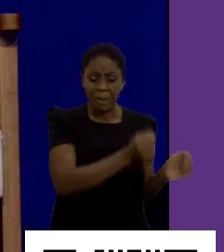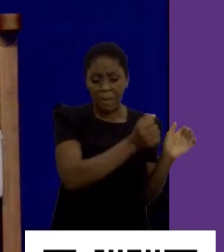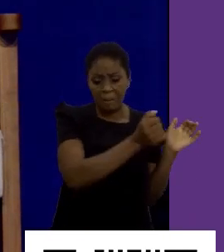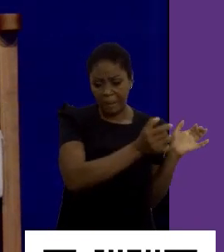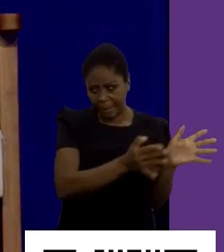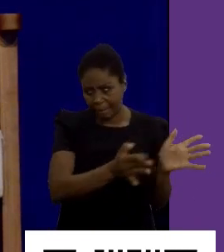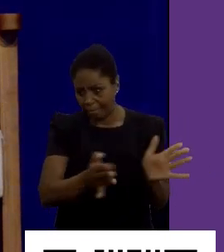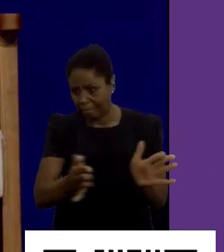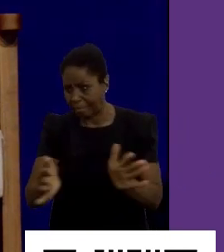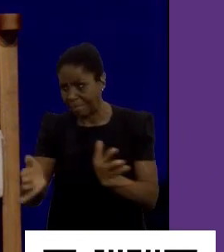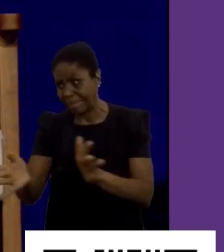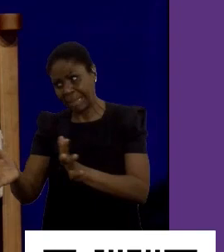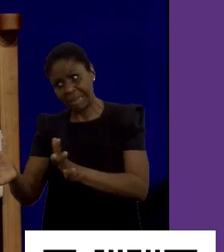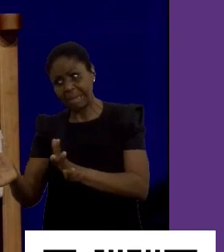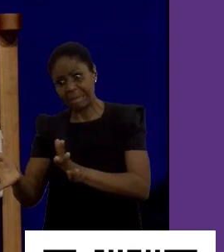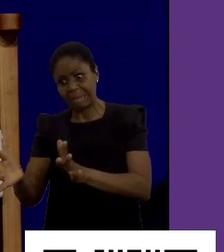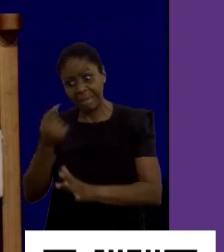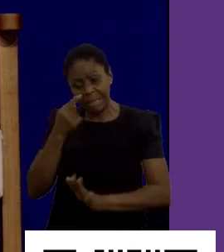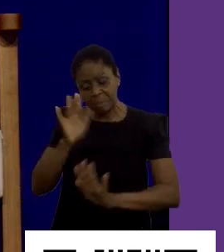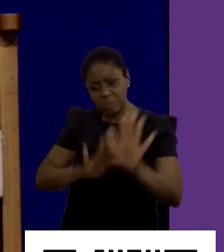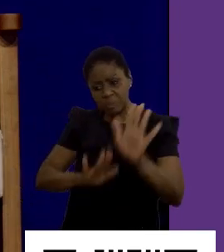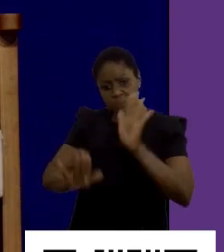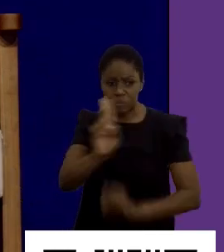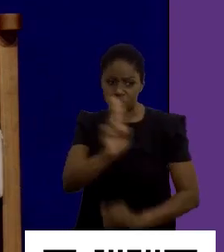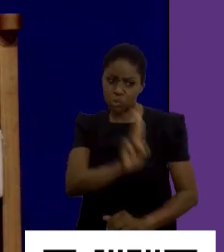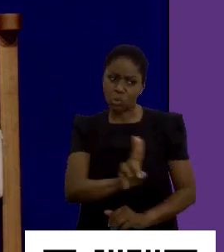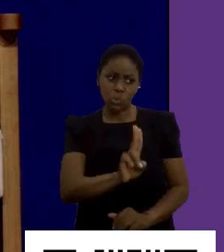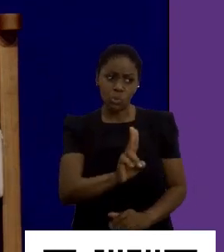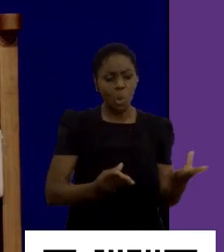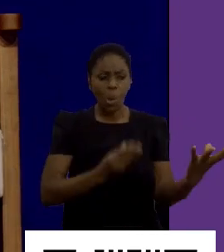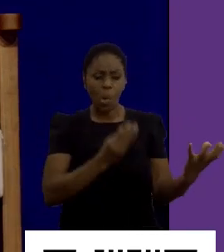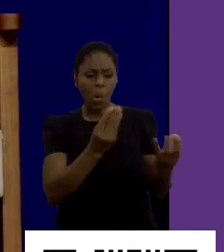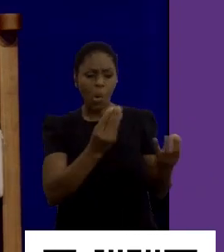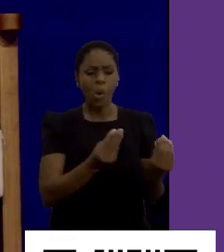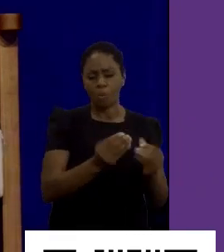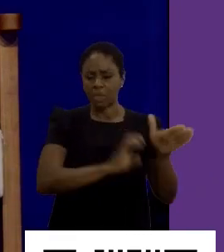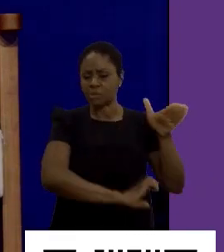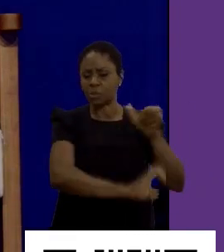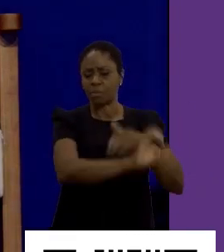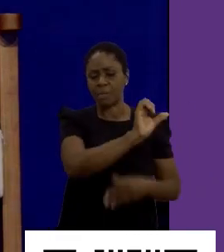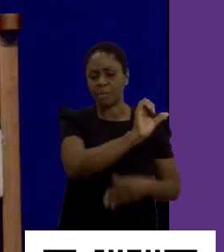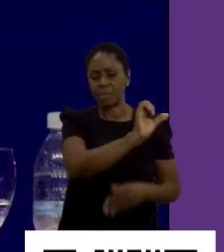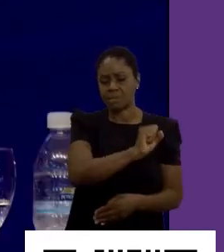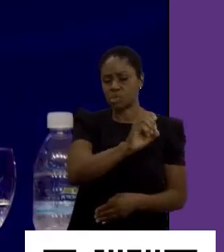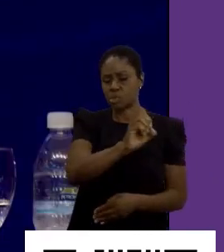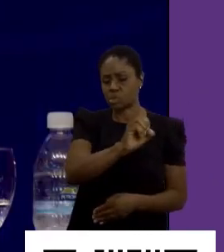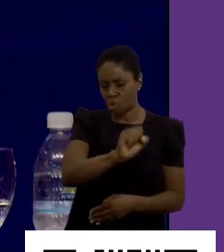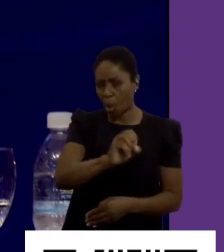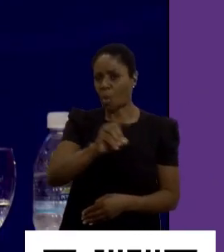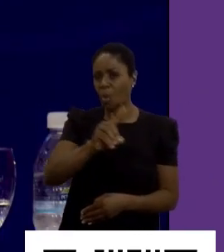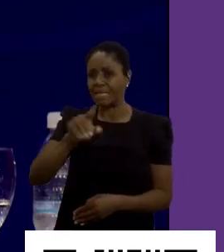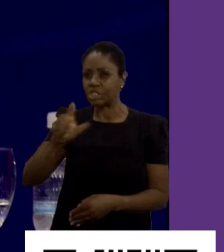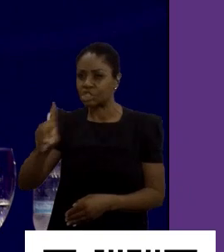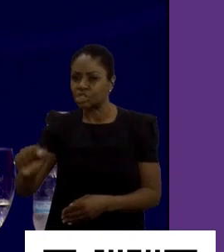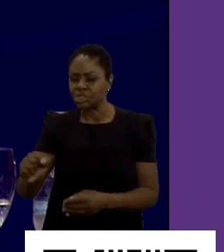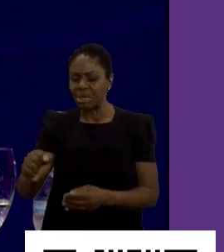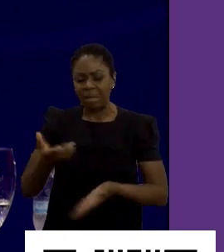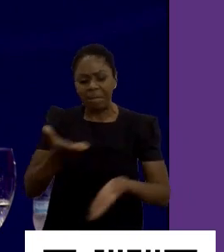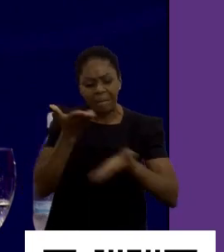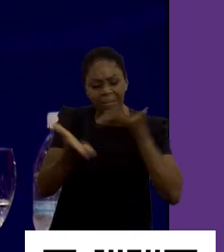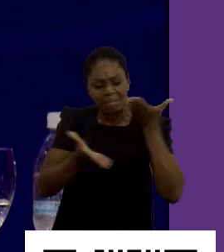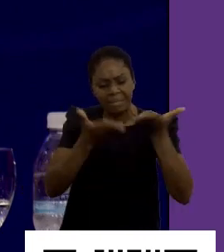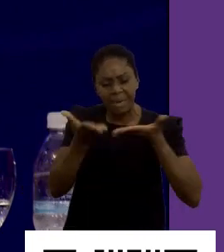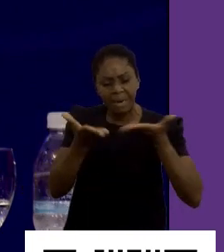ressalvas à sua utilização. Então, como é a Solids trata com relação a isso? E